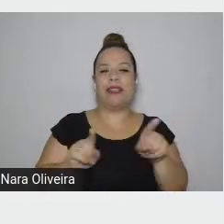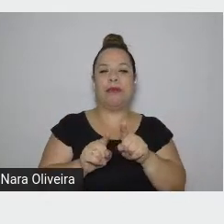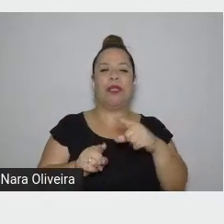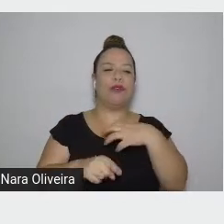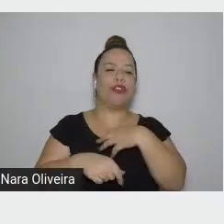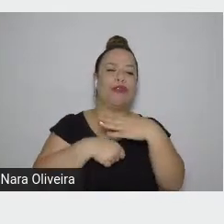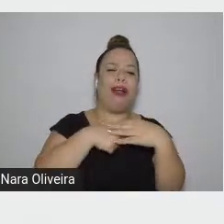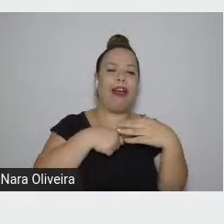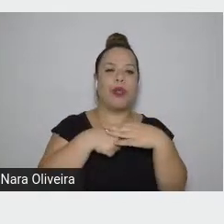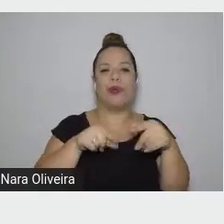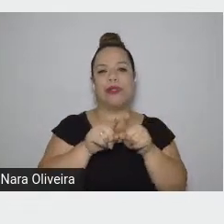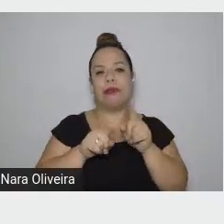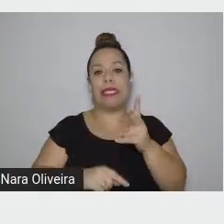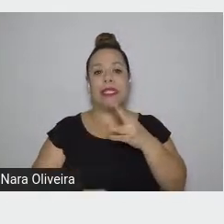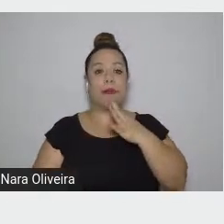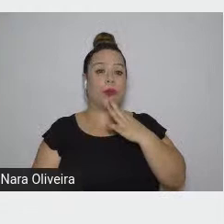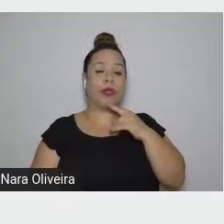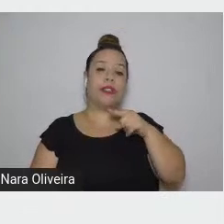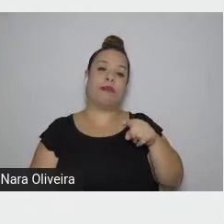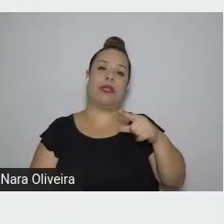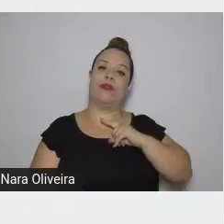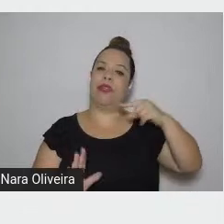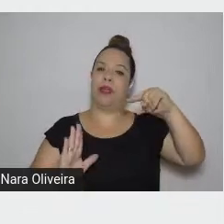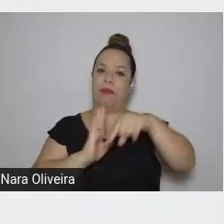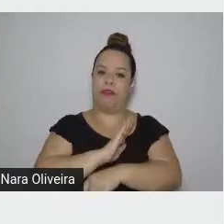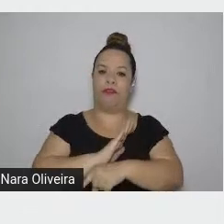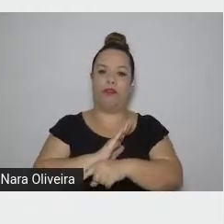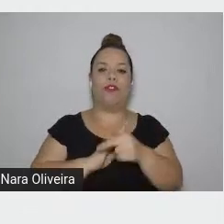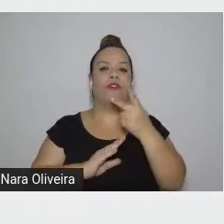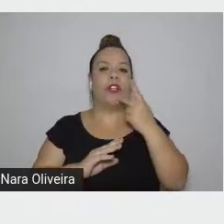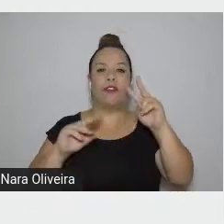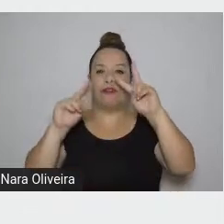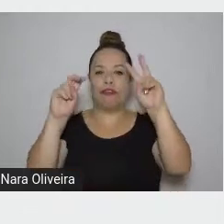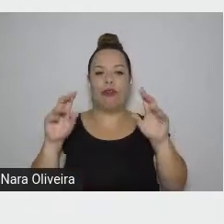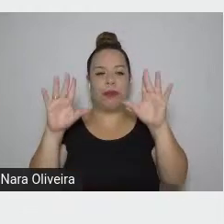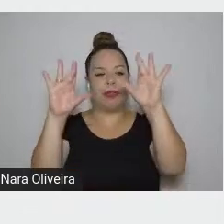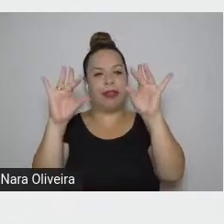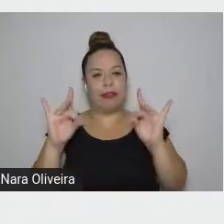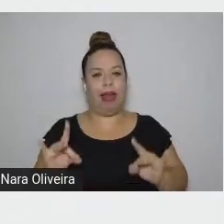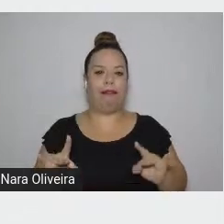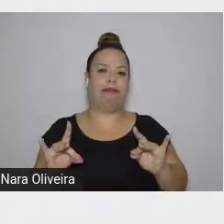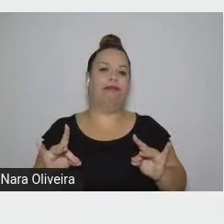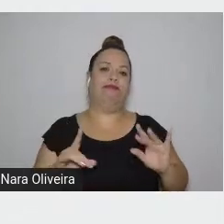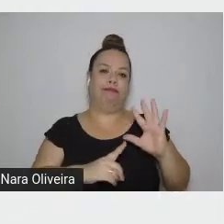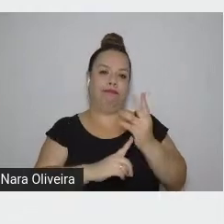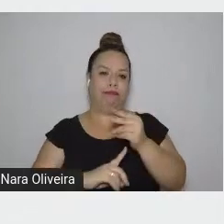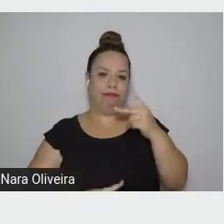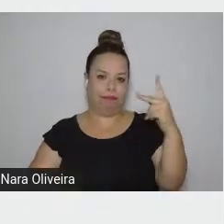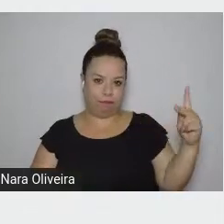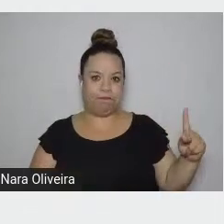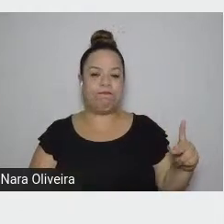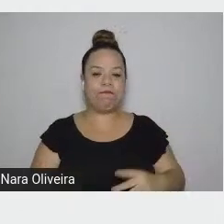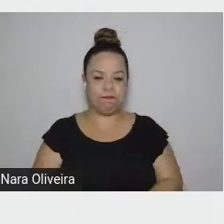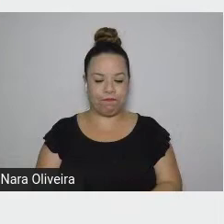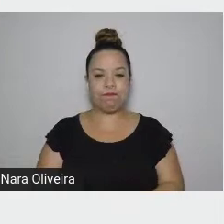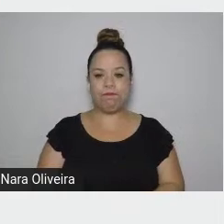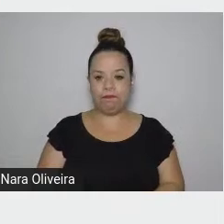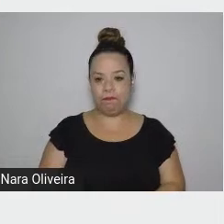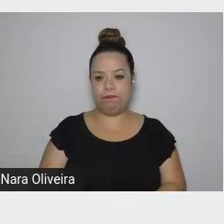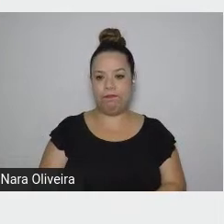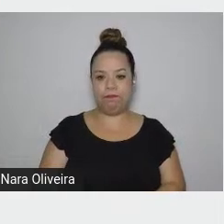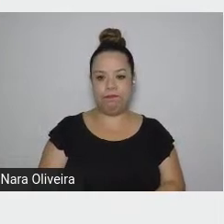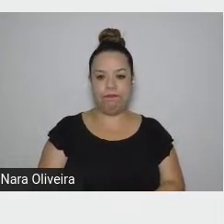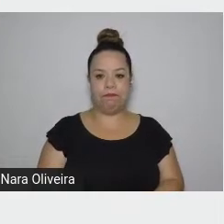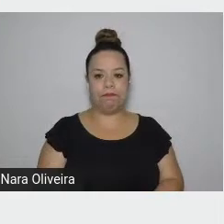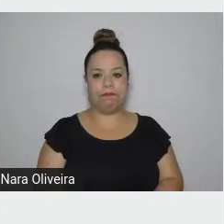conhecimento que ele tinha profundo da especificidade da sua arte. À luz de seu projeto